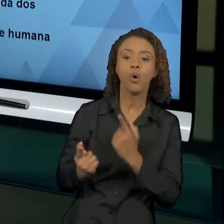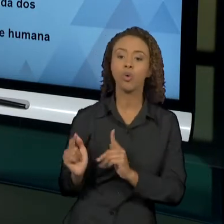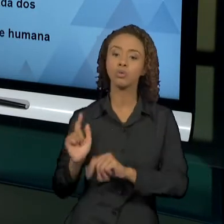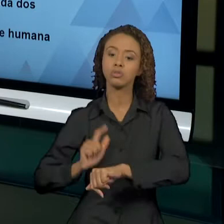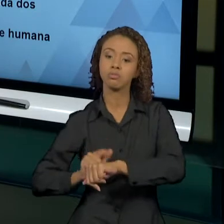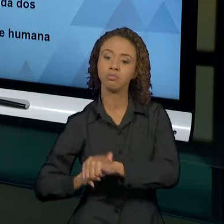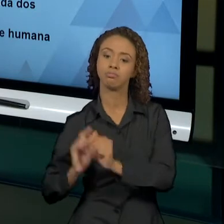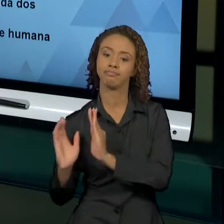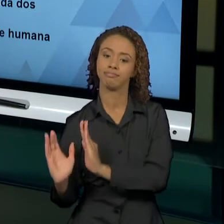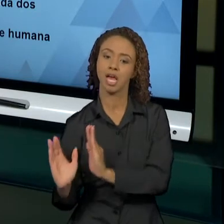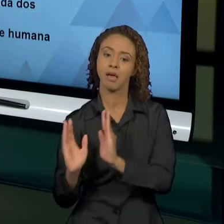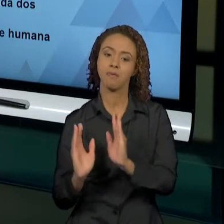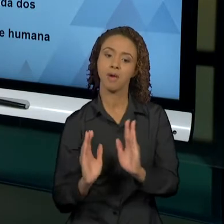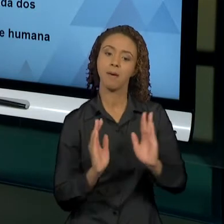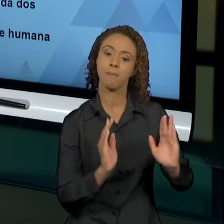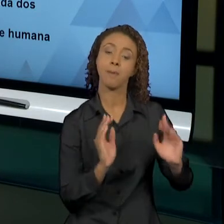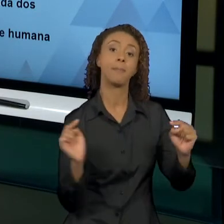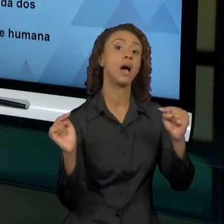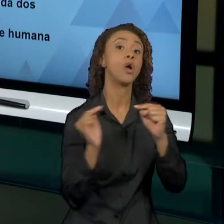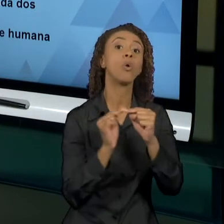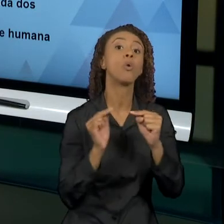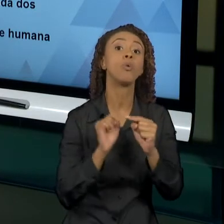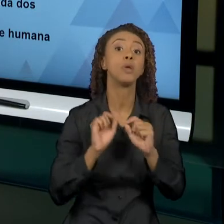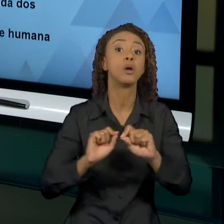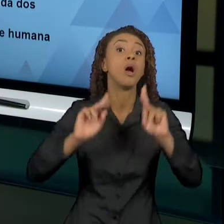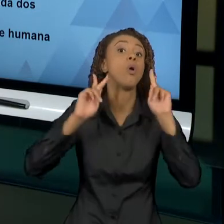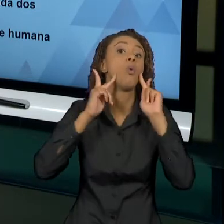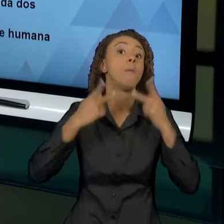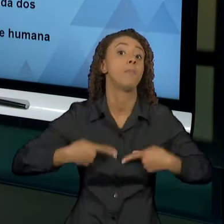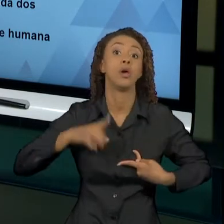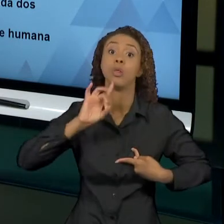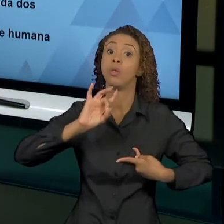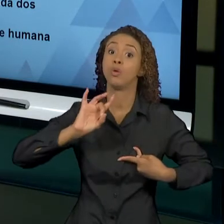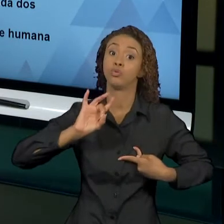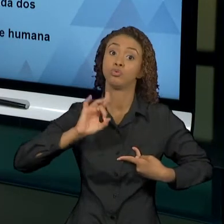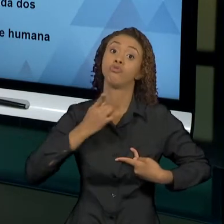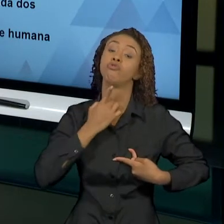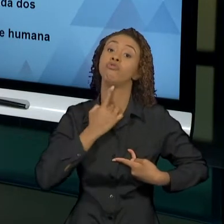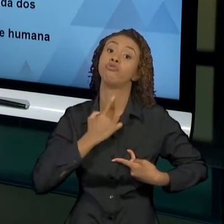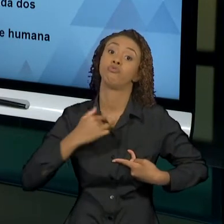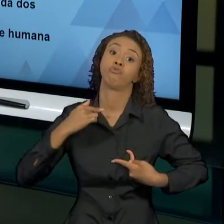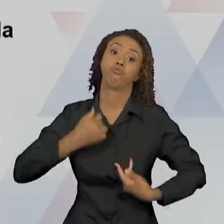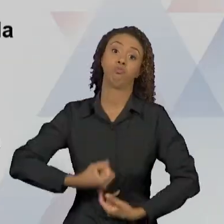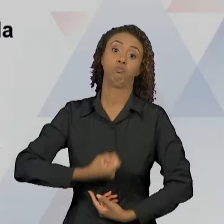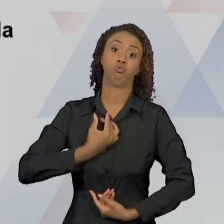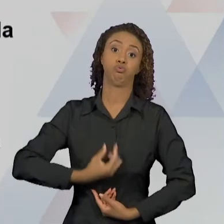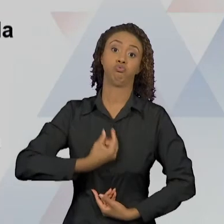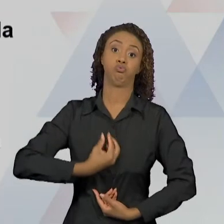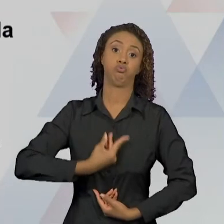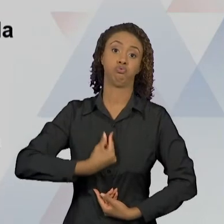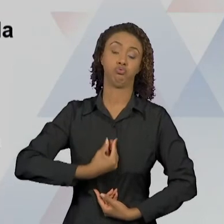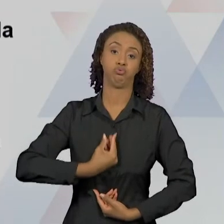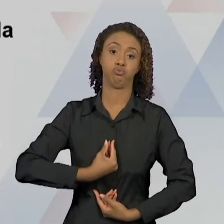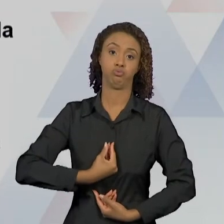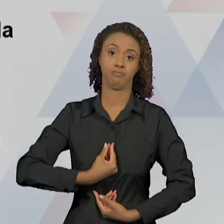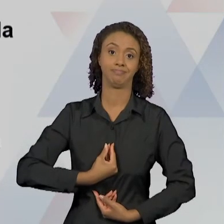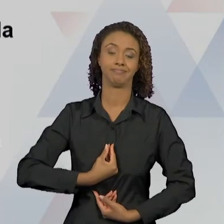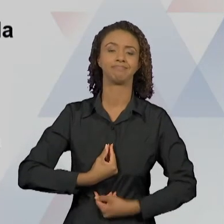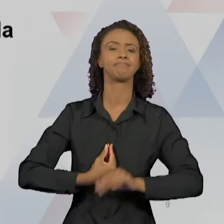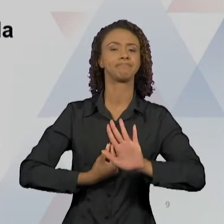desenvolvimento da sexualidade humana e não do sexo. Há uma grande diferença conceitual. A libido